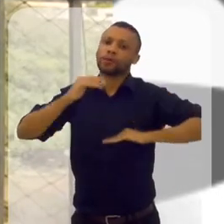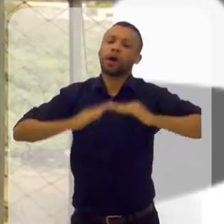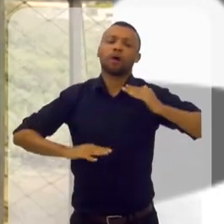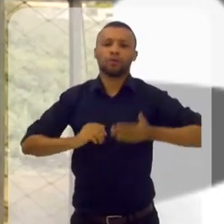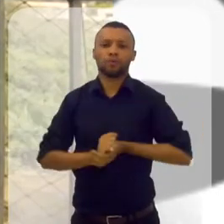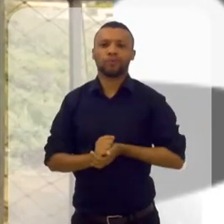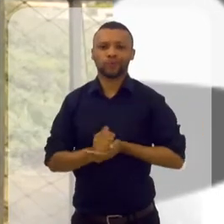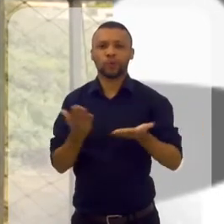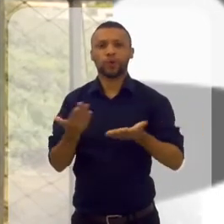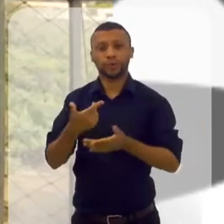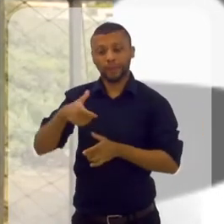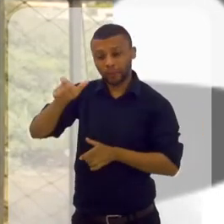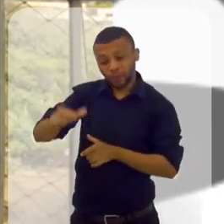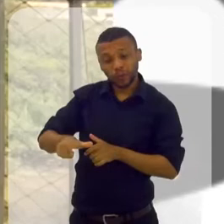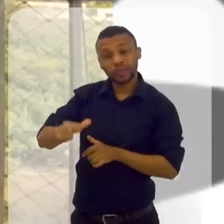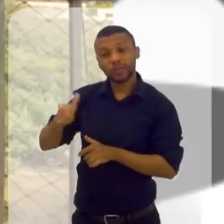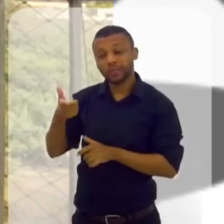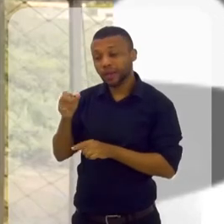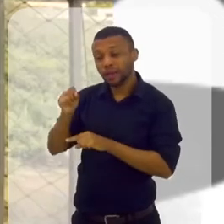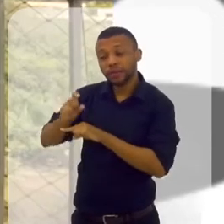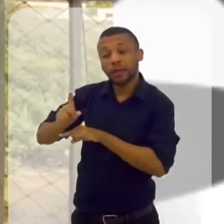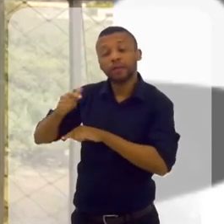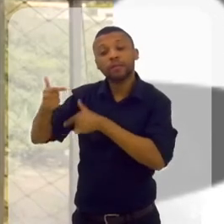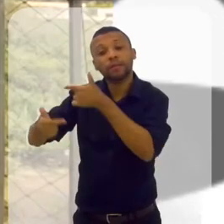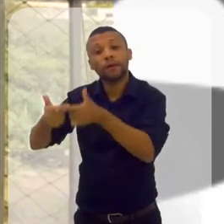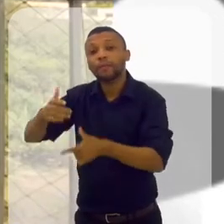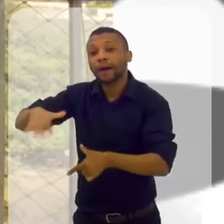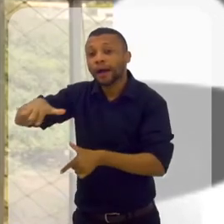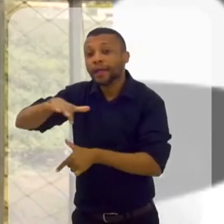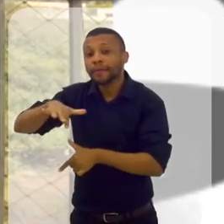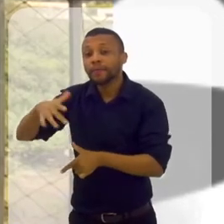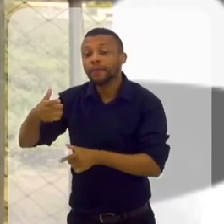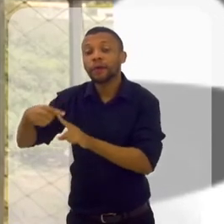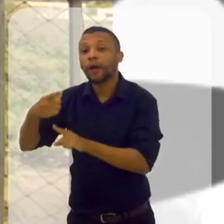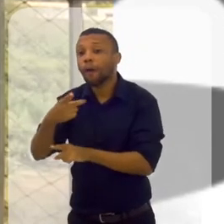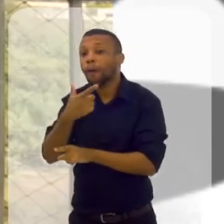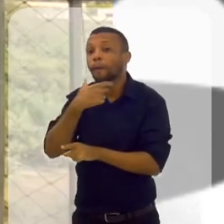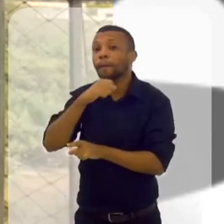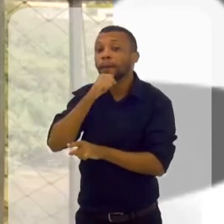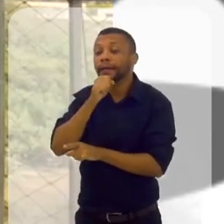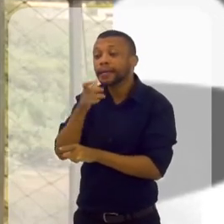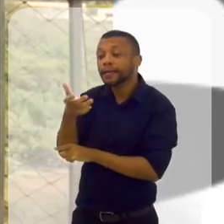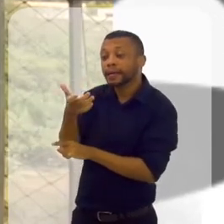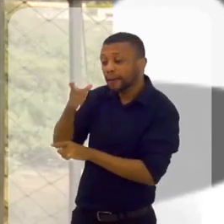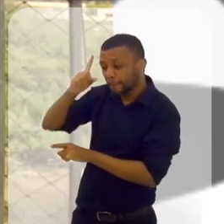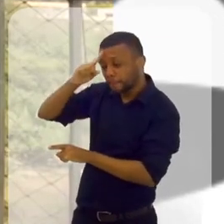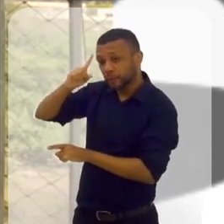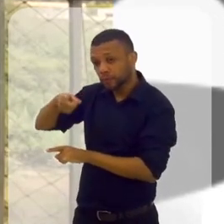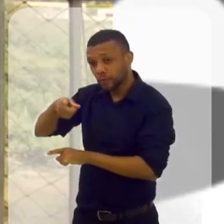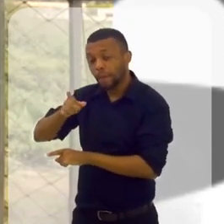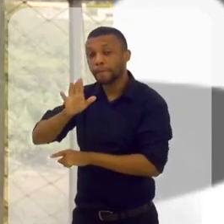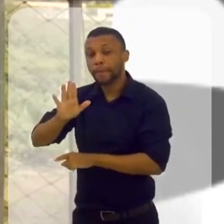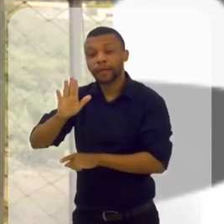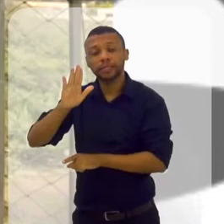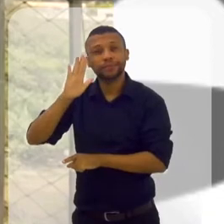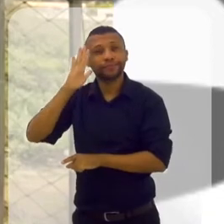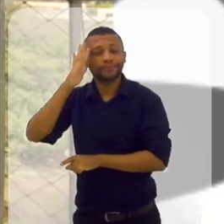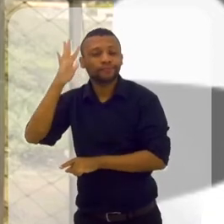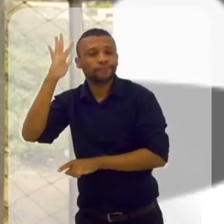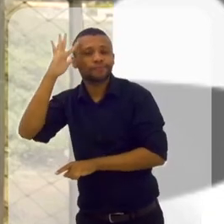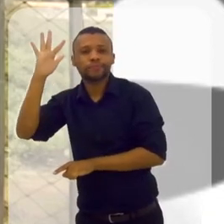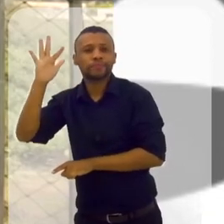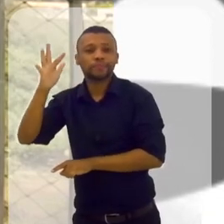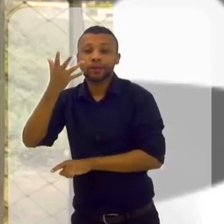muitas pessoas que hoje se tornaram o que os pais queriam e não o que elas verdadeiramente queriam. Porque quantos de nós, quando crianças,